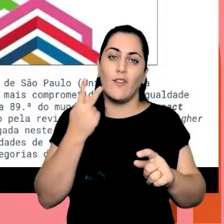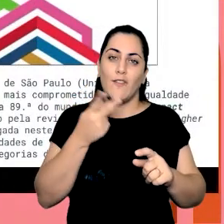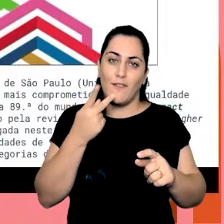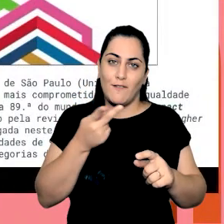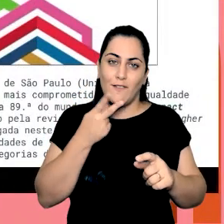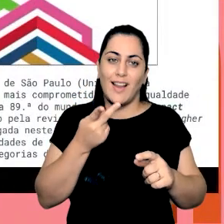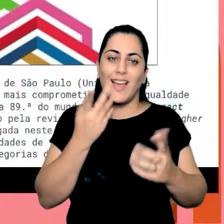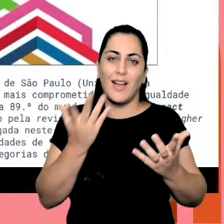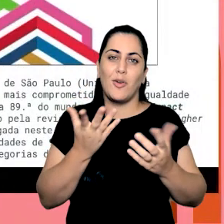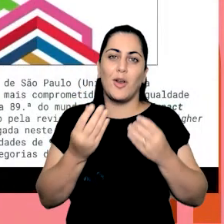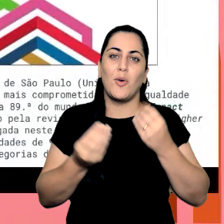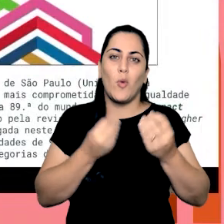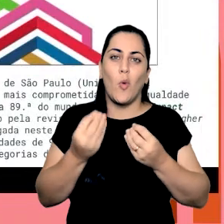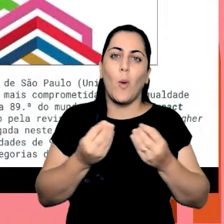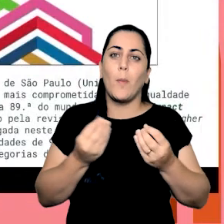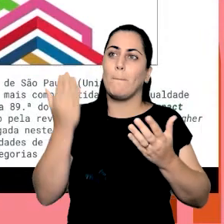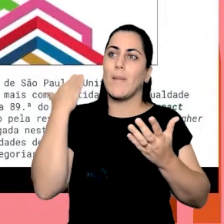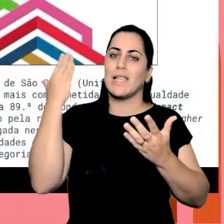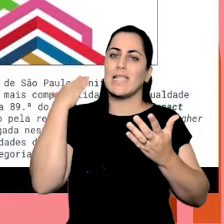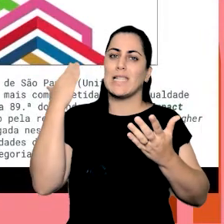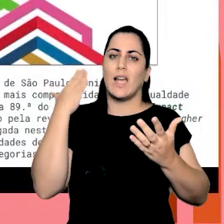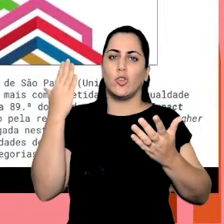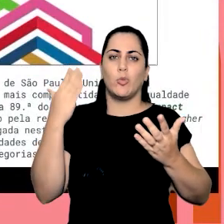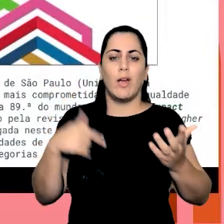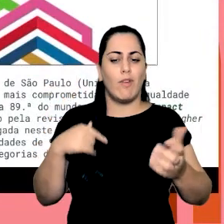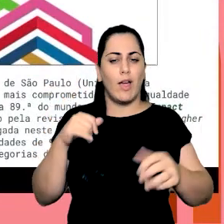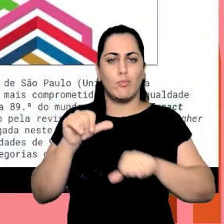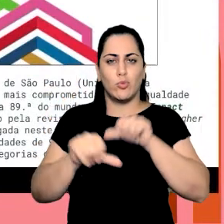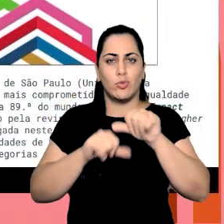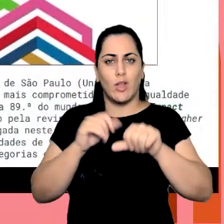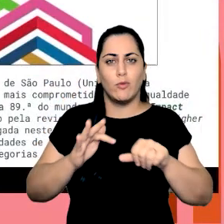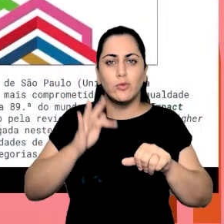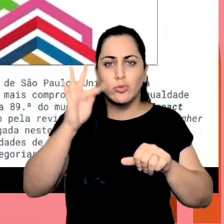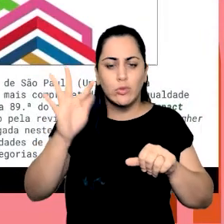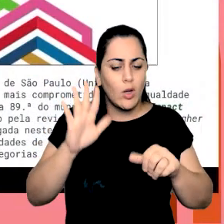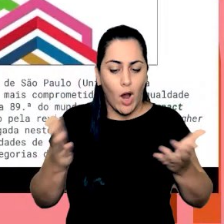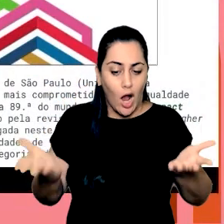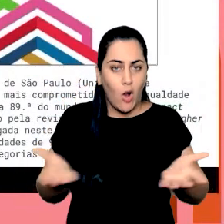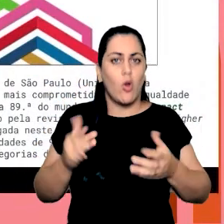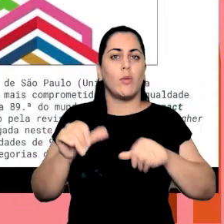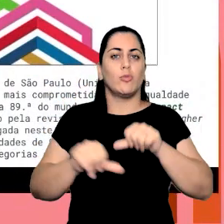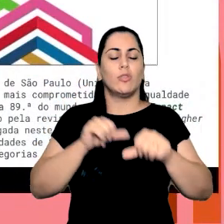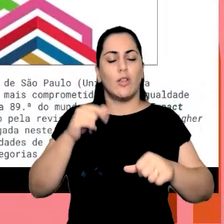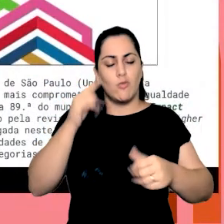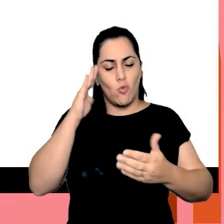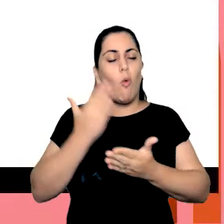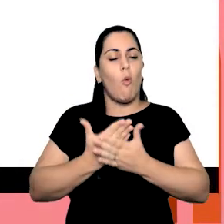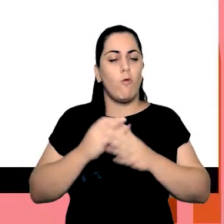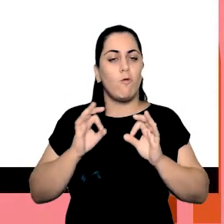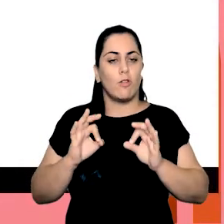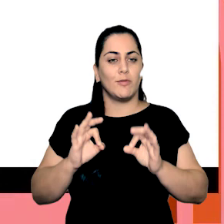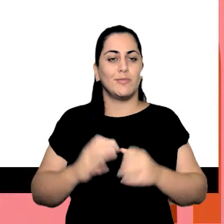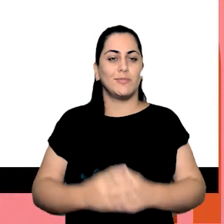estado da arte de como era e não como será no futuro e estou confiante